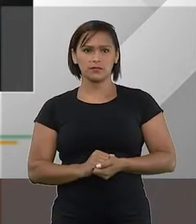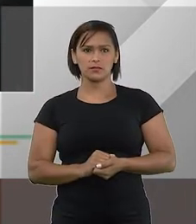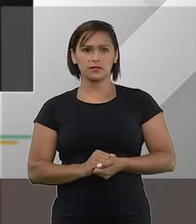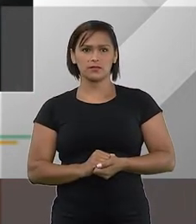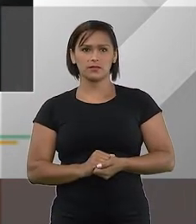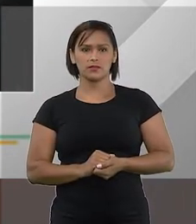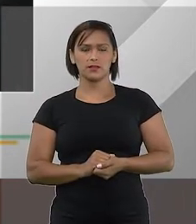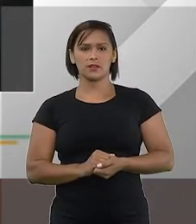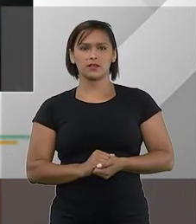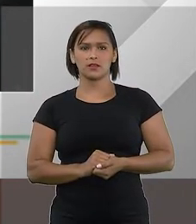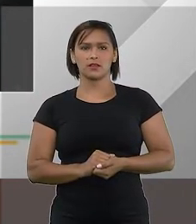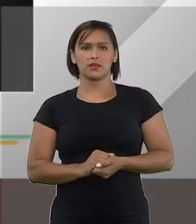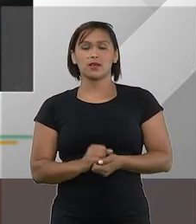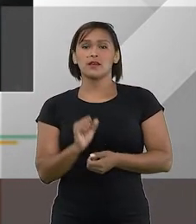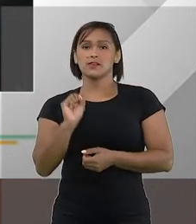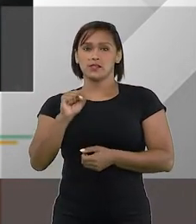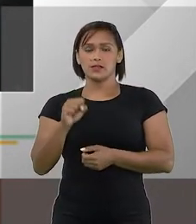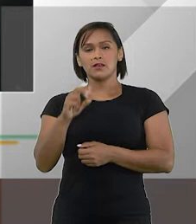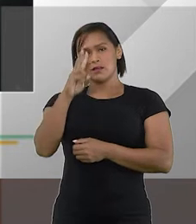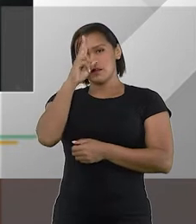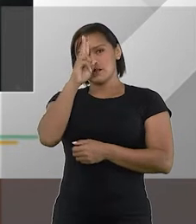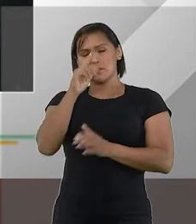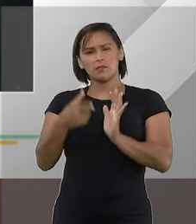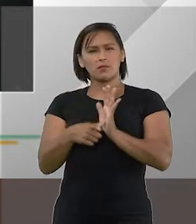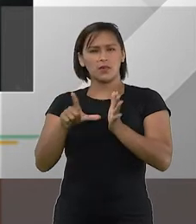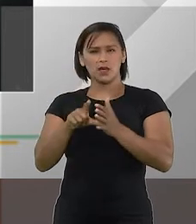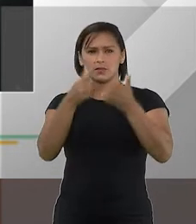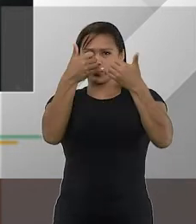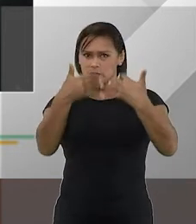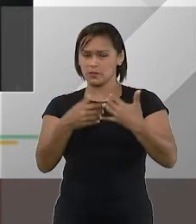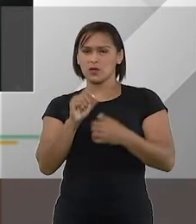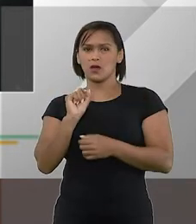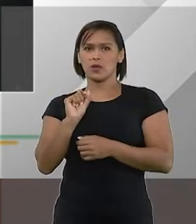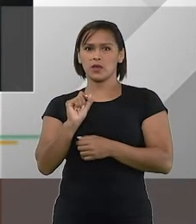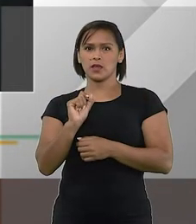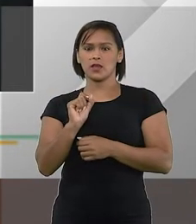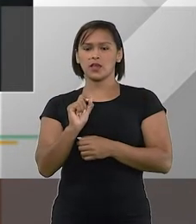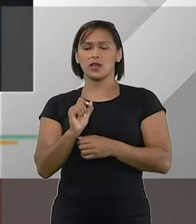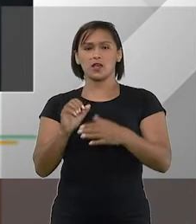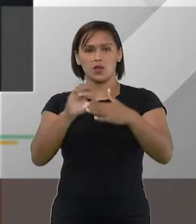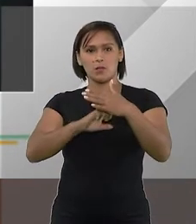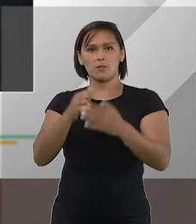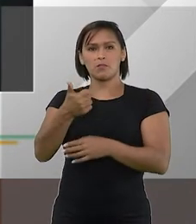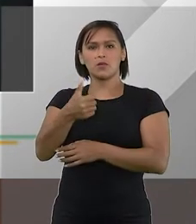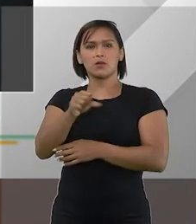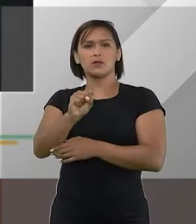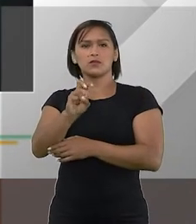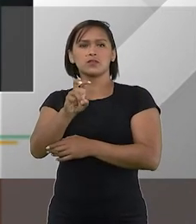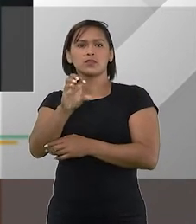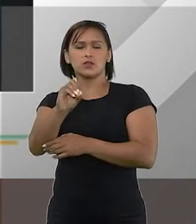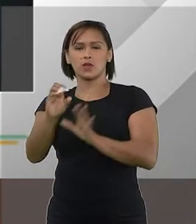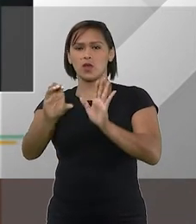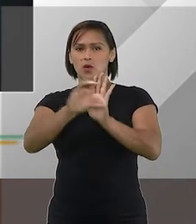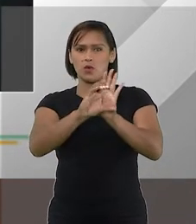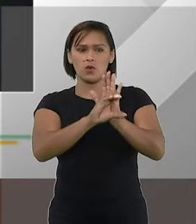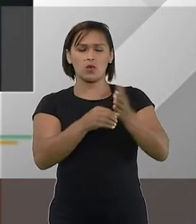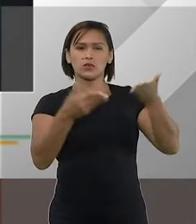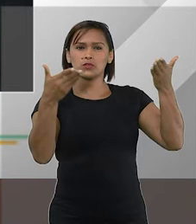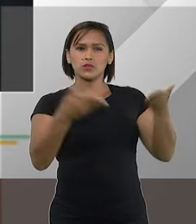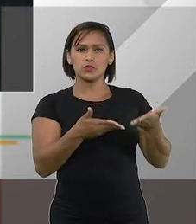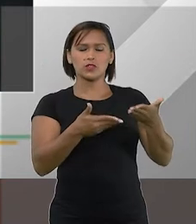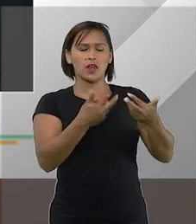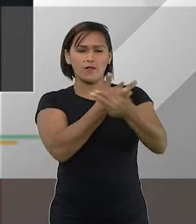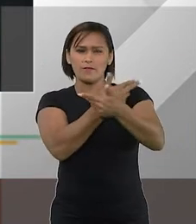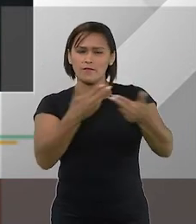Cara Tiago, a gente precisa lembrar, antes de mais nada, que o Código Comercial de 1850 já